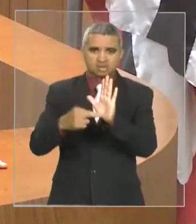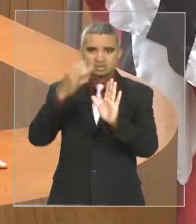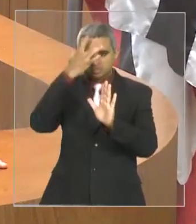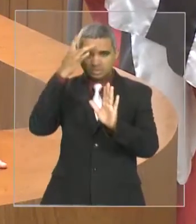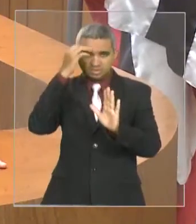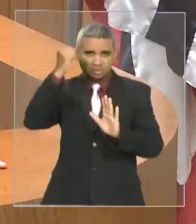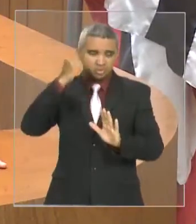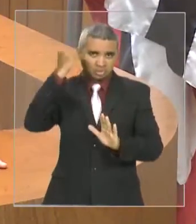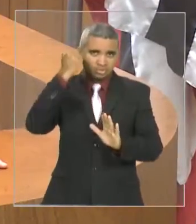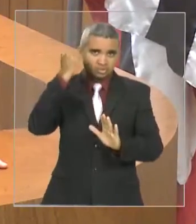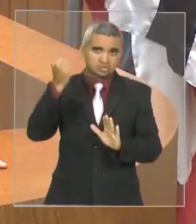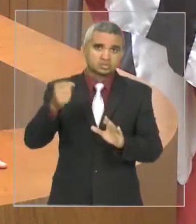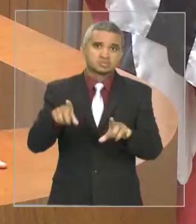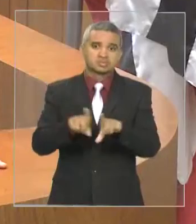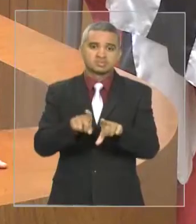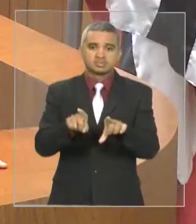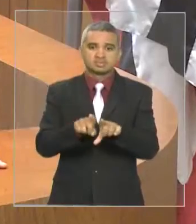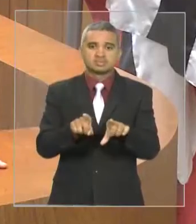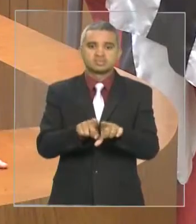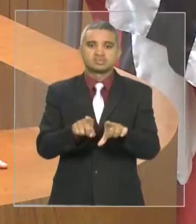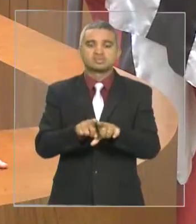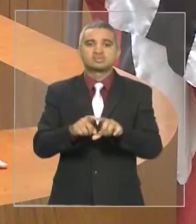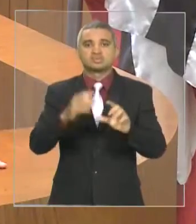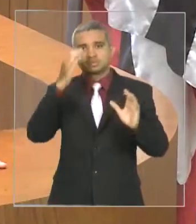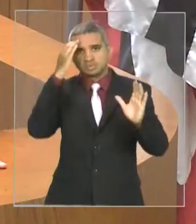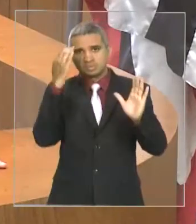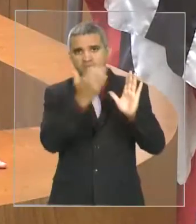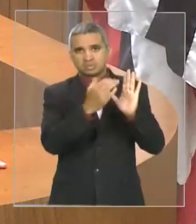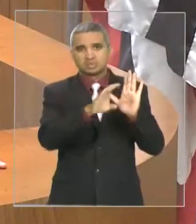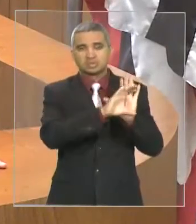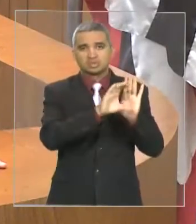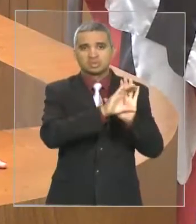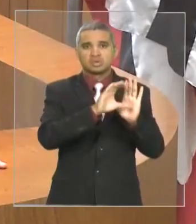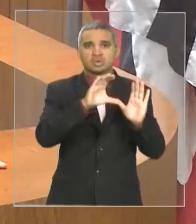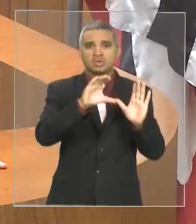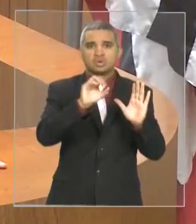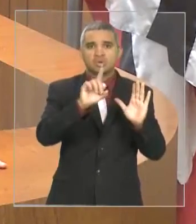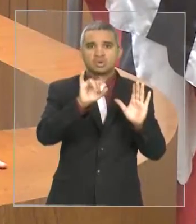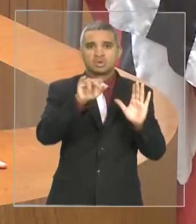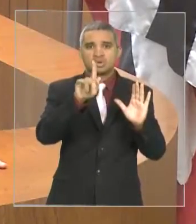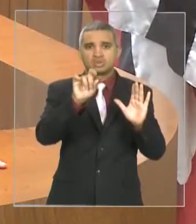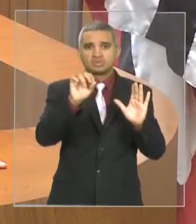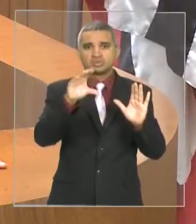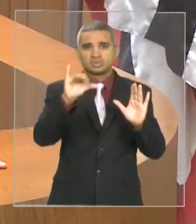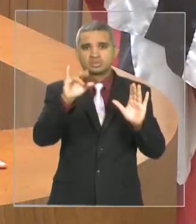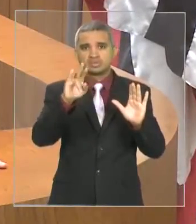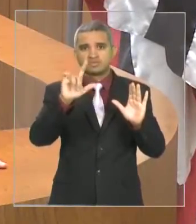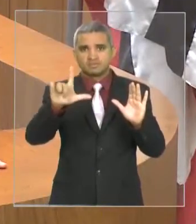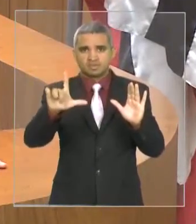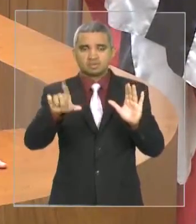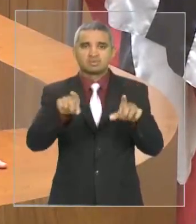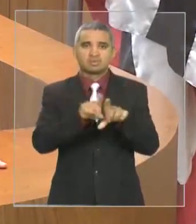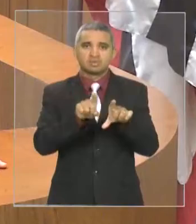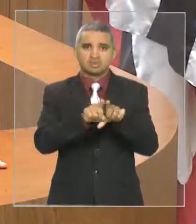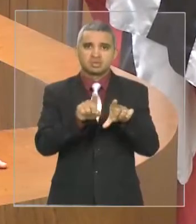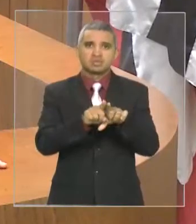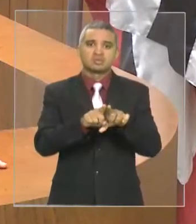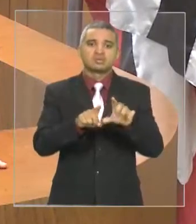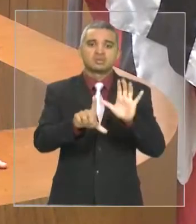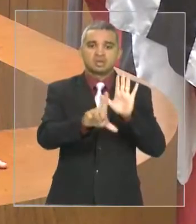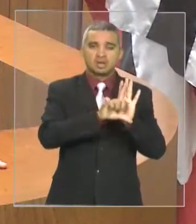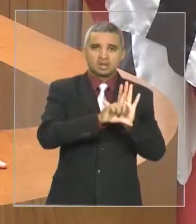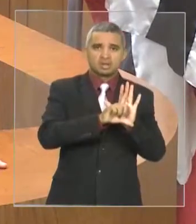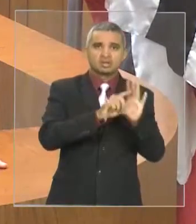competições, em consonância com o Código Civil e com o Profute, que vencia a Lei de Responsabilidade Fiscal no Futebol, marcou para lá,